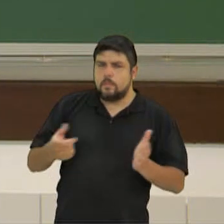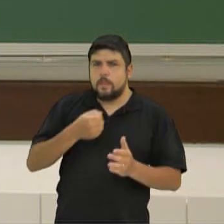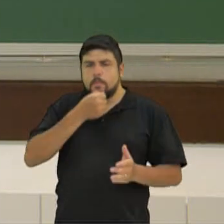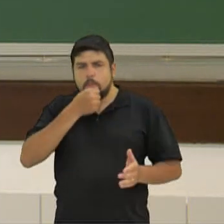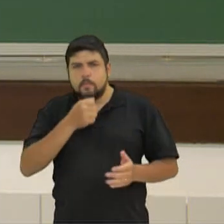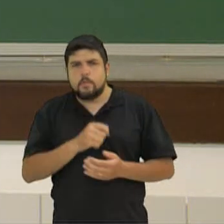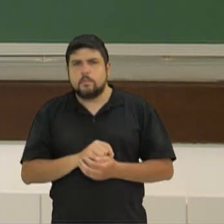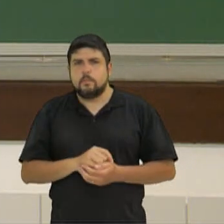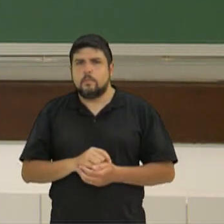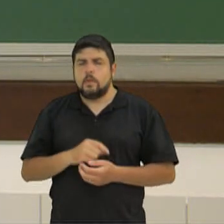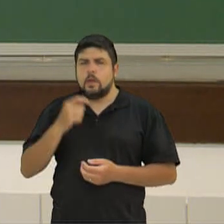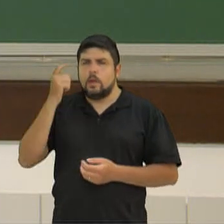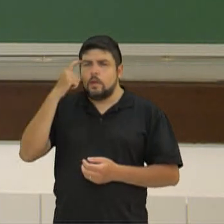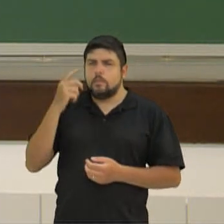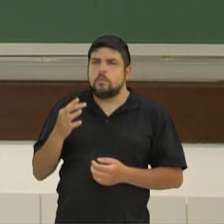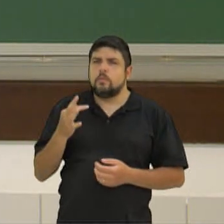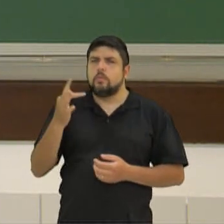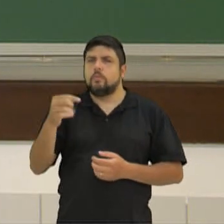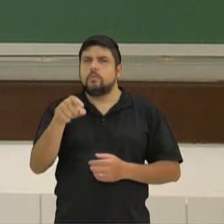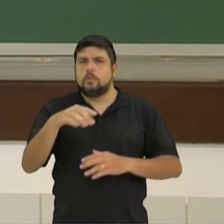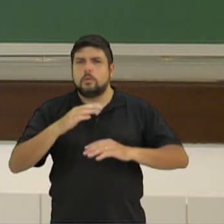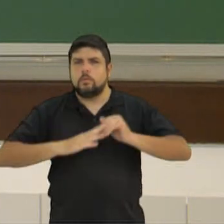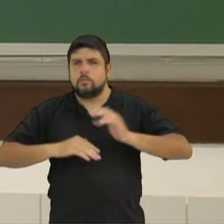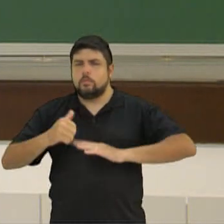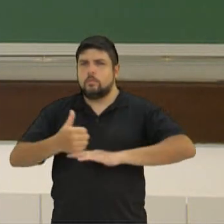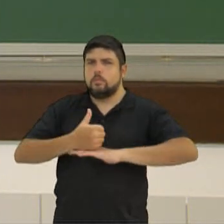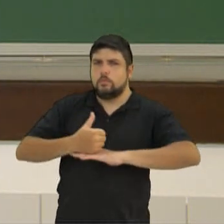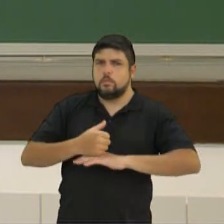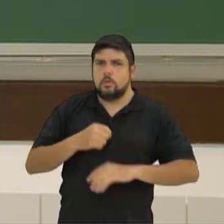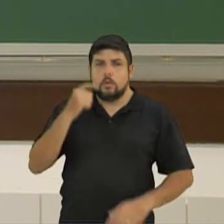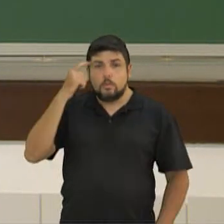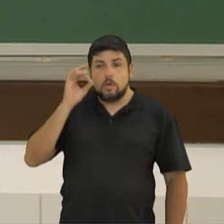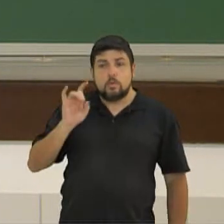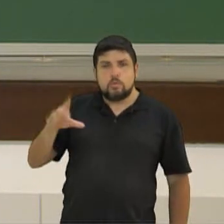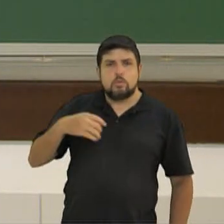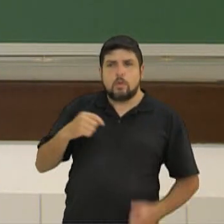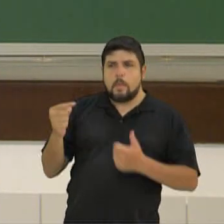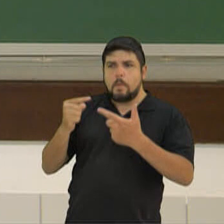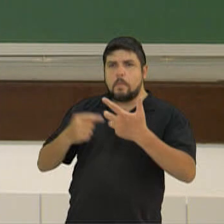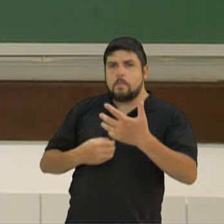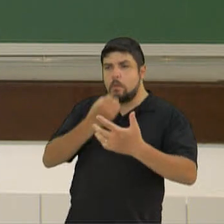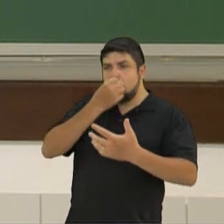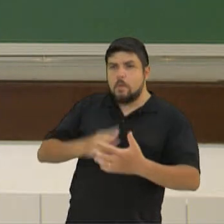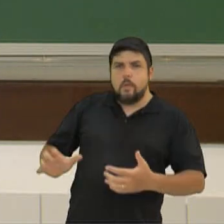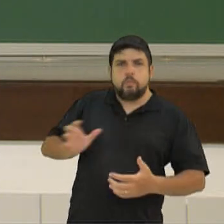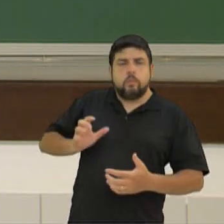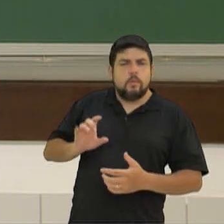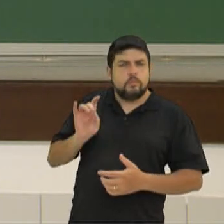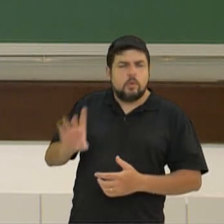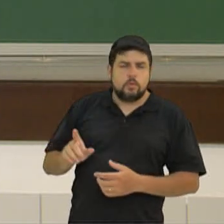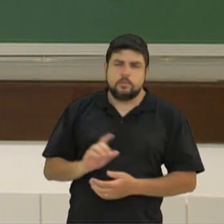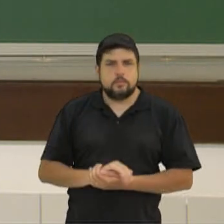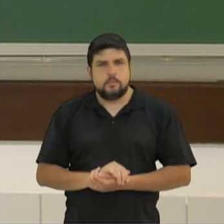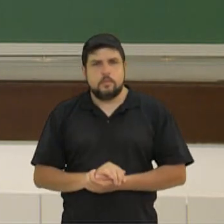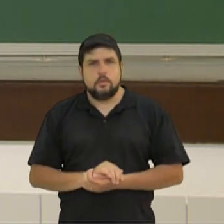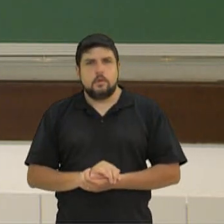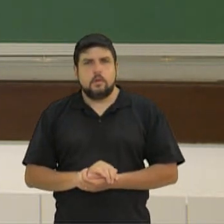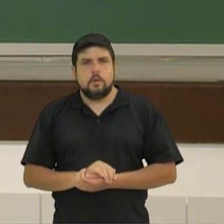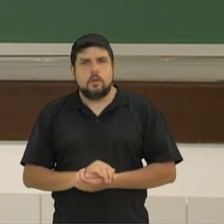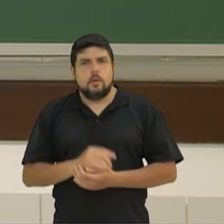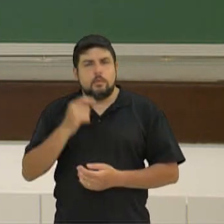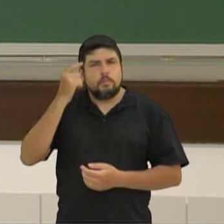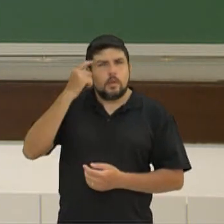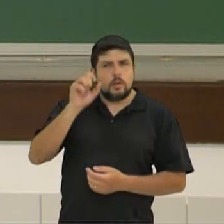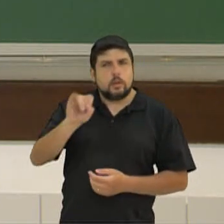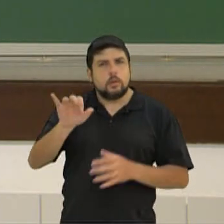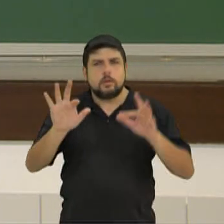Pensem com carinho na profissão que você quer seguir. Não pense só nos benefícios monetários que ela vai te trazer. Pense se você vai ser feliz,